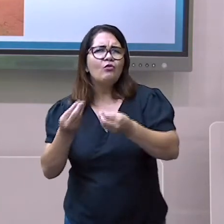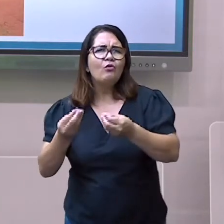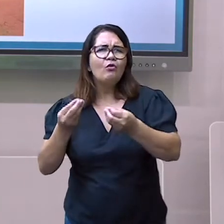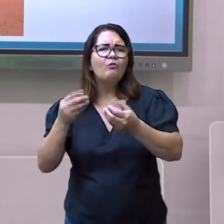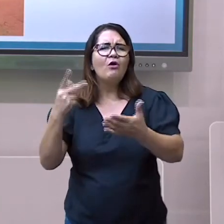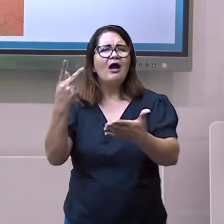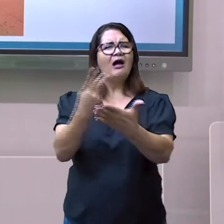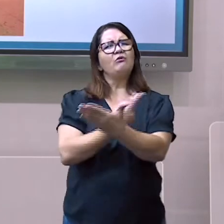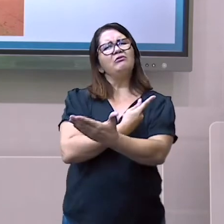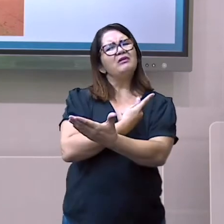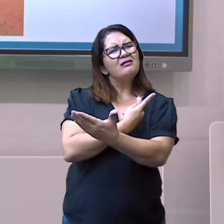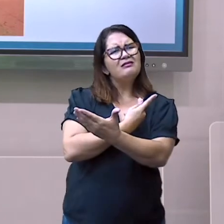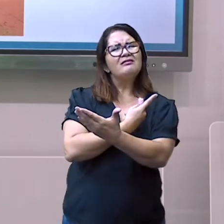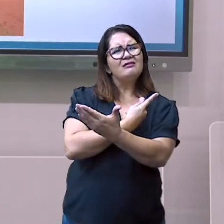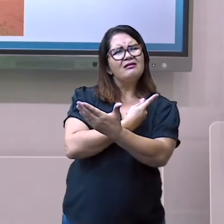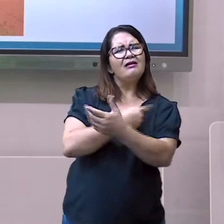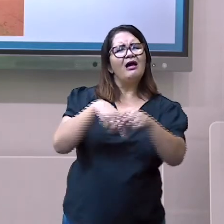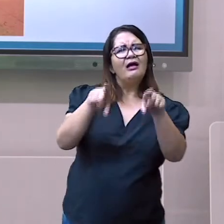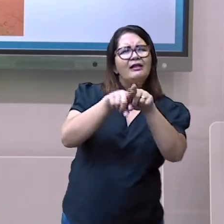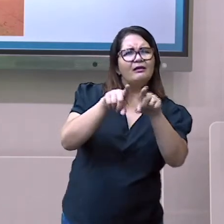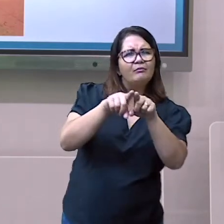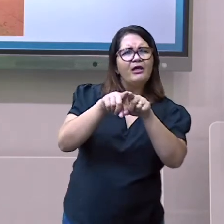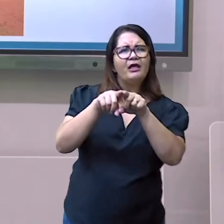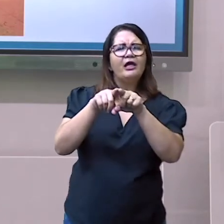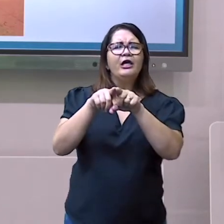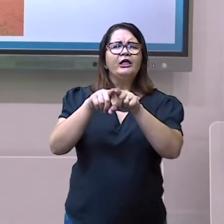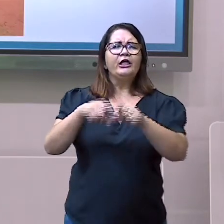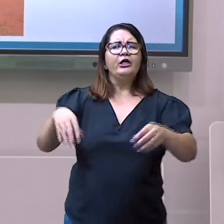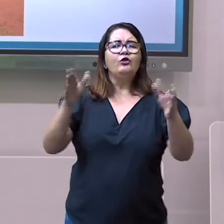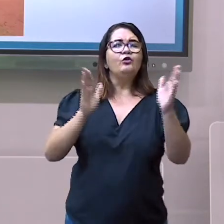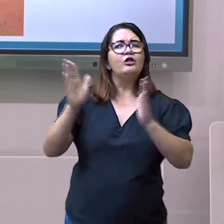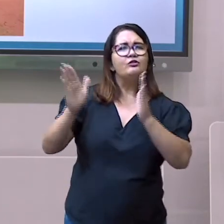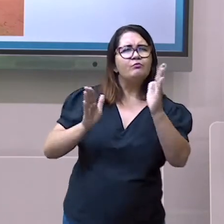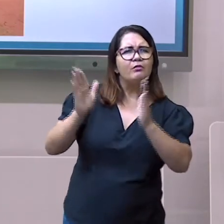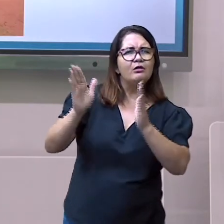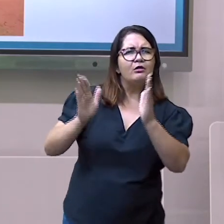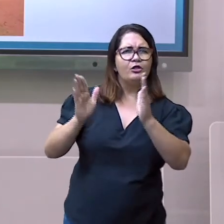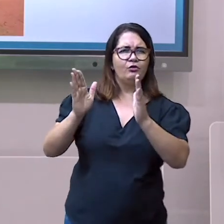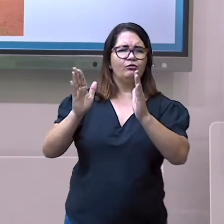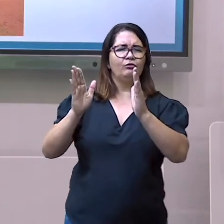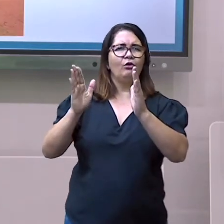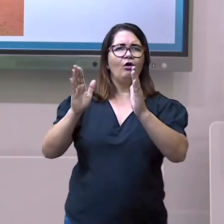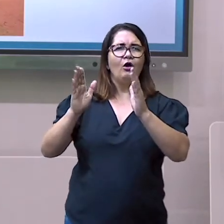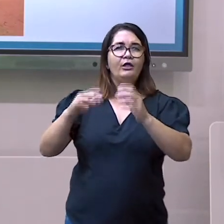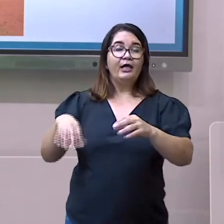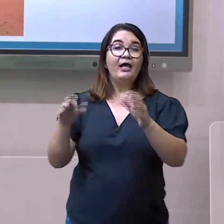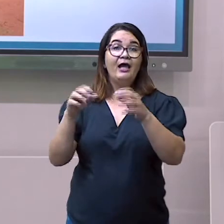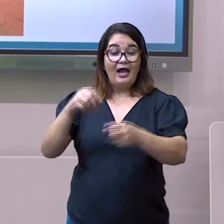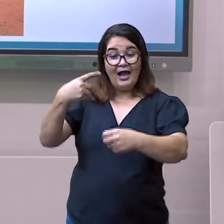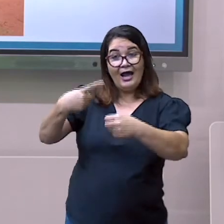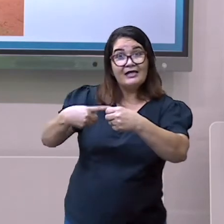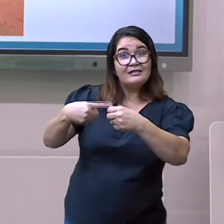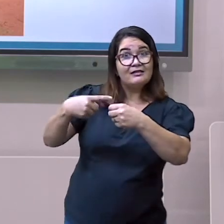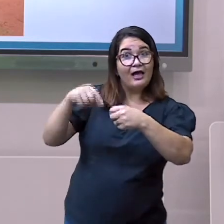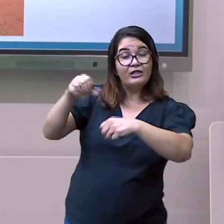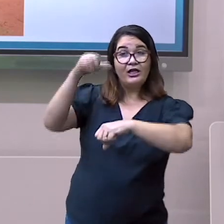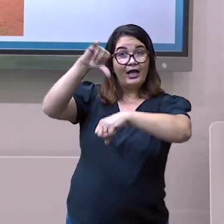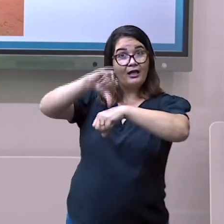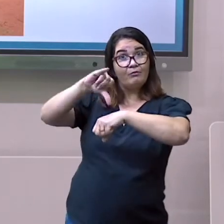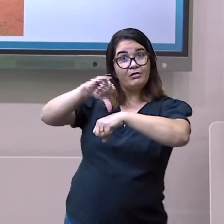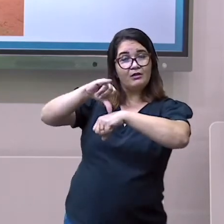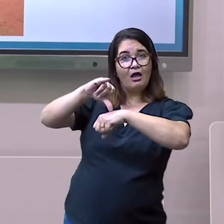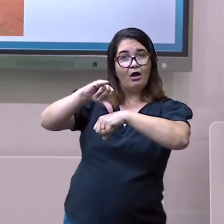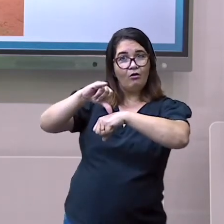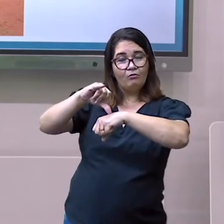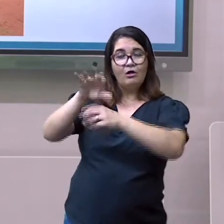capital pernambucana e somente após a expulsão, em 1654, a reconstrução da vila de Olinda